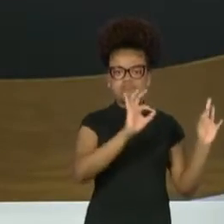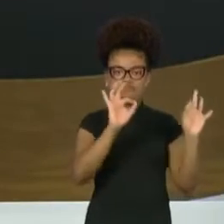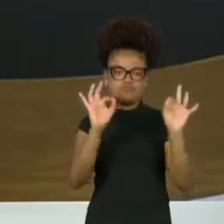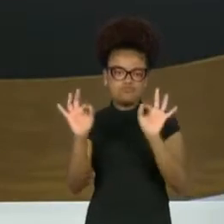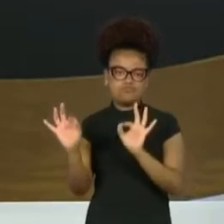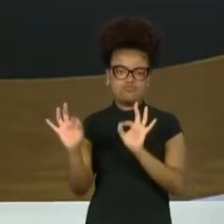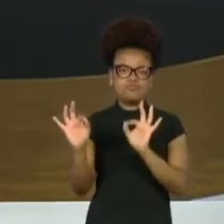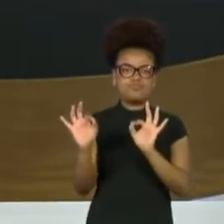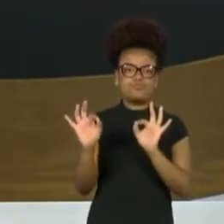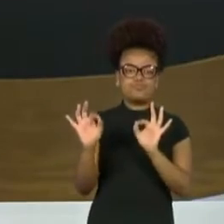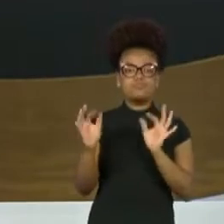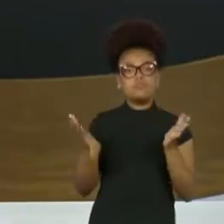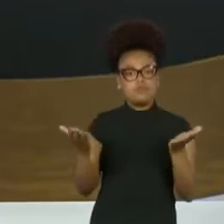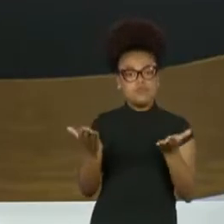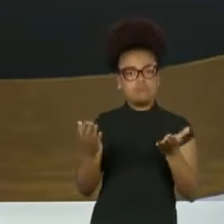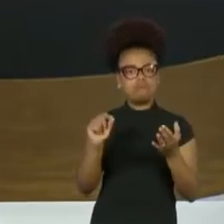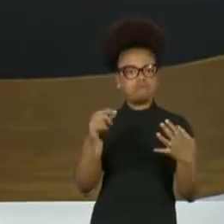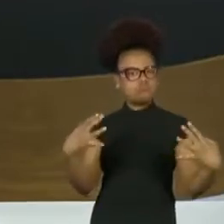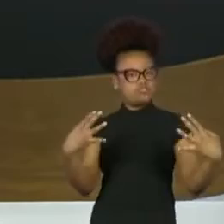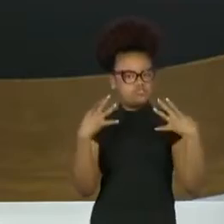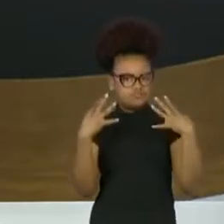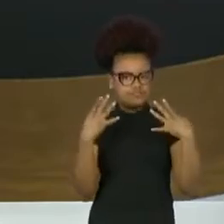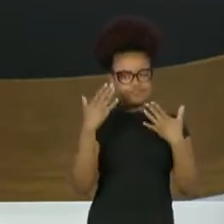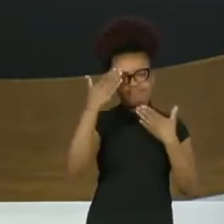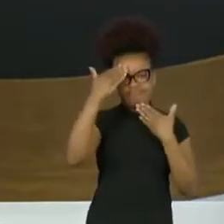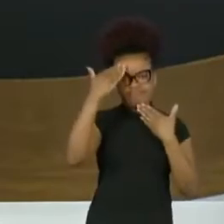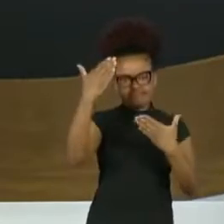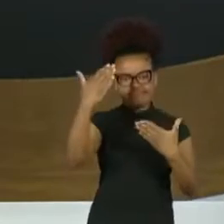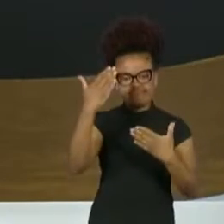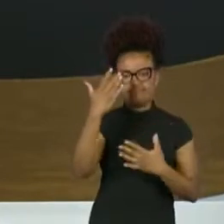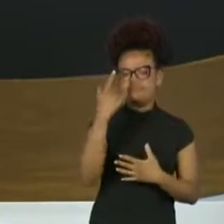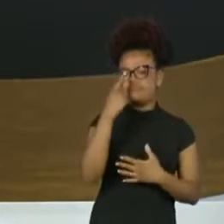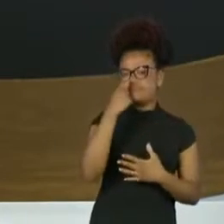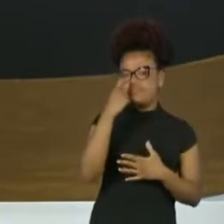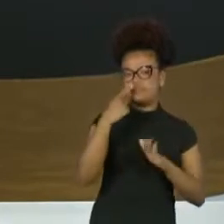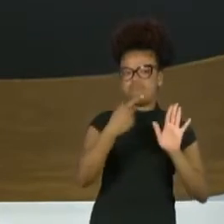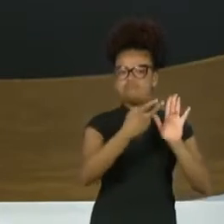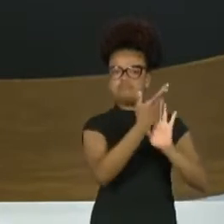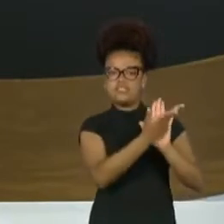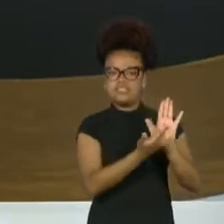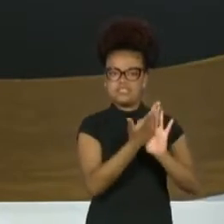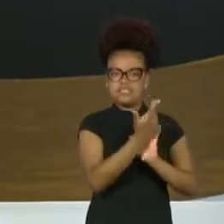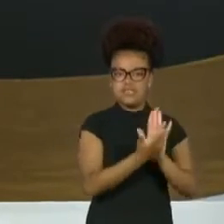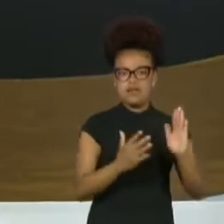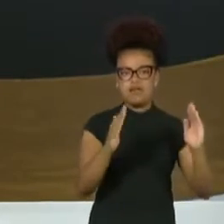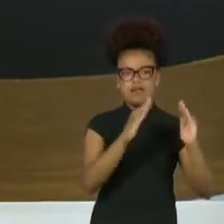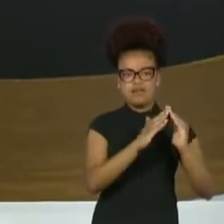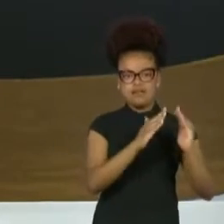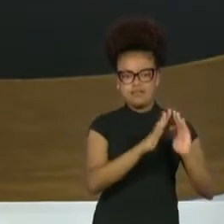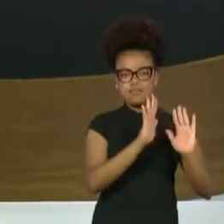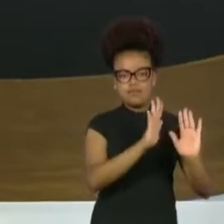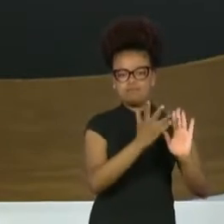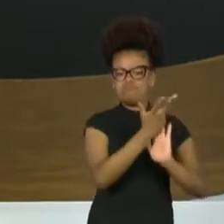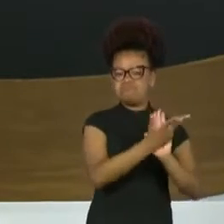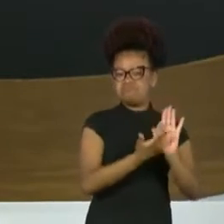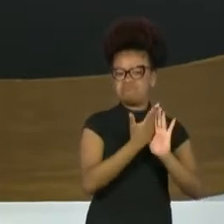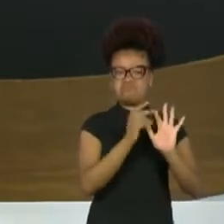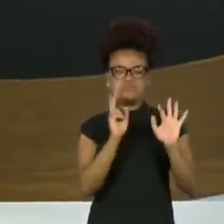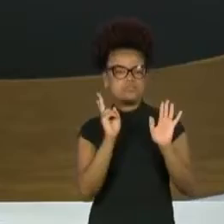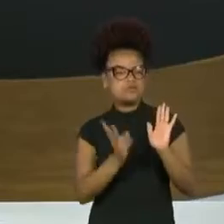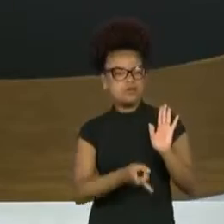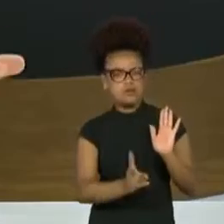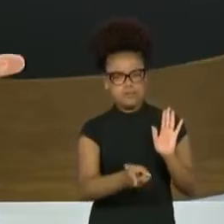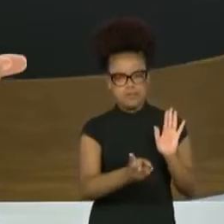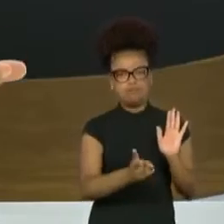massiva. Agradeço também ao nosso Paulo Caruso, que está lá em casa desenhando, mas atento ao traço sempre. Zezé